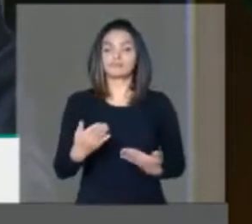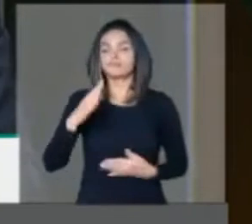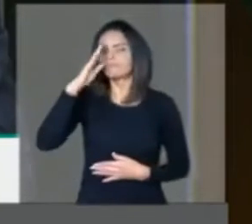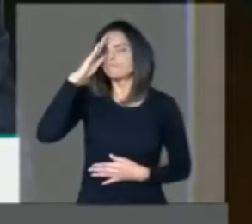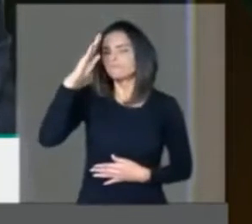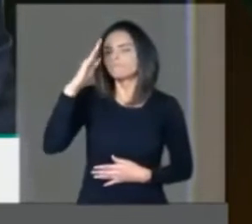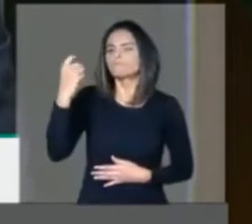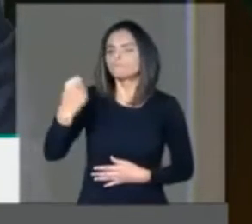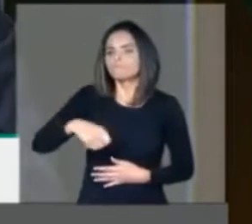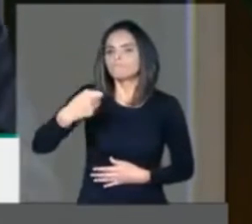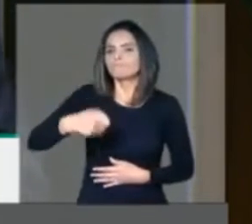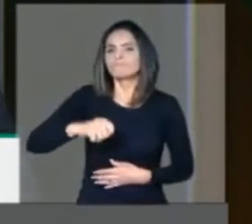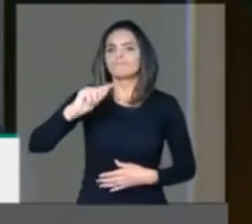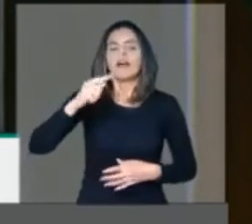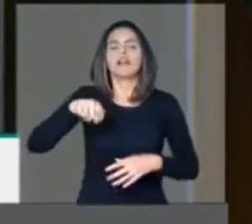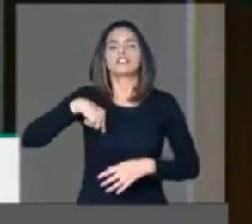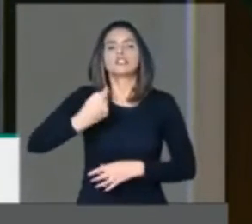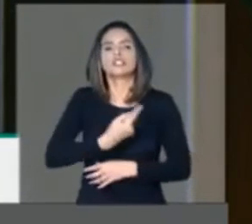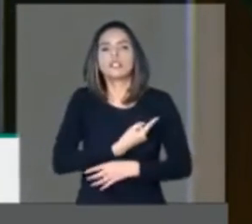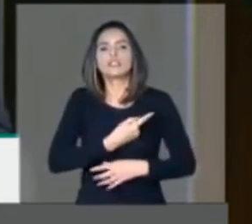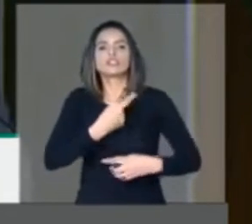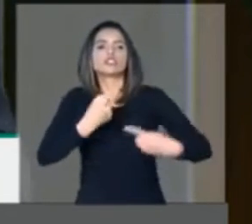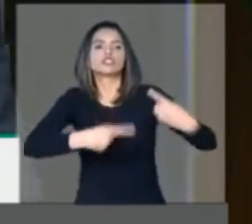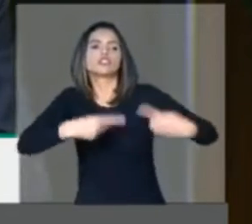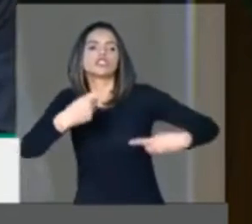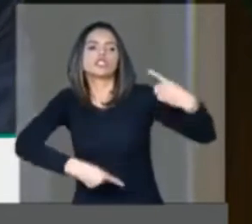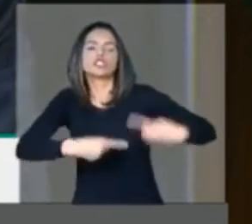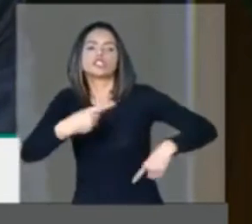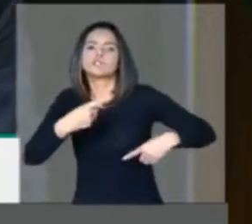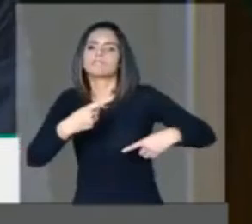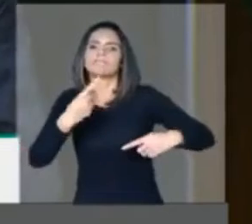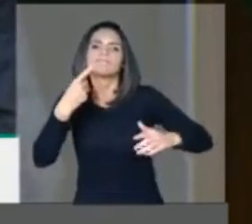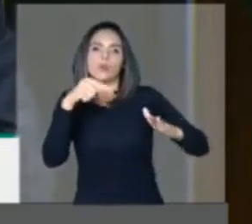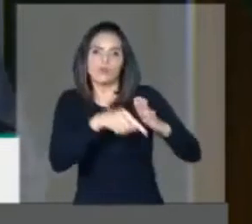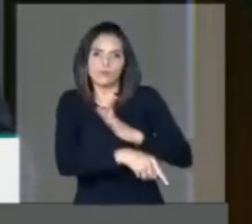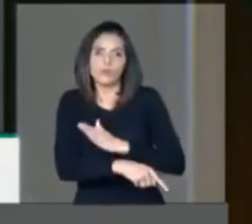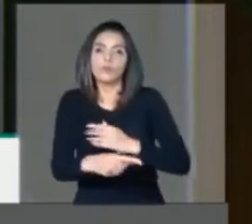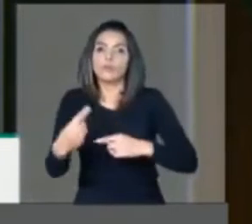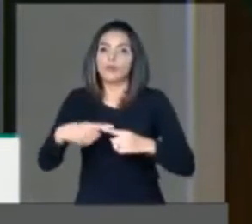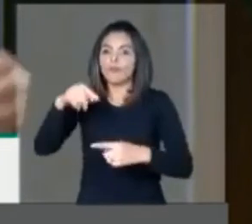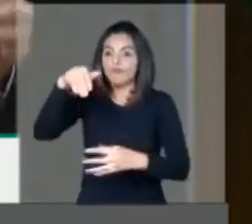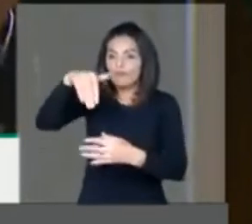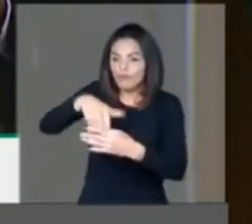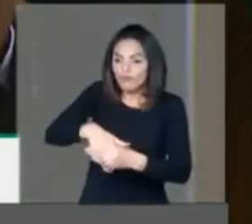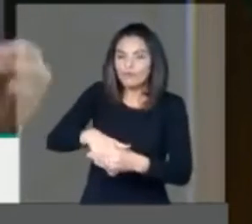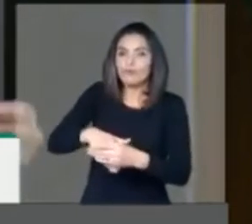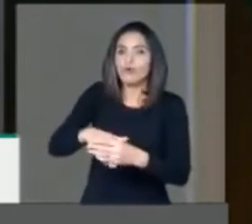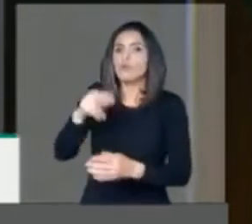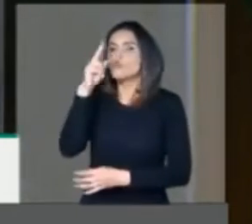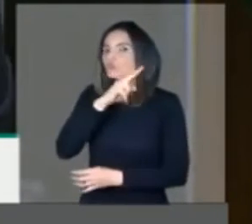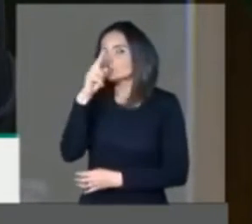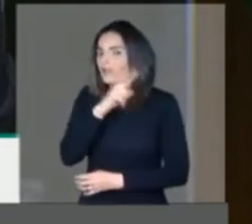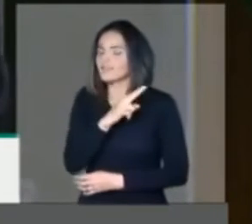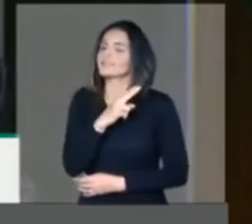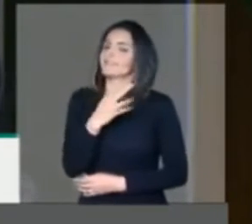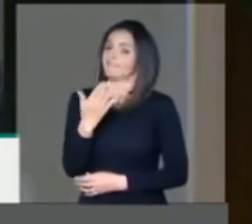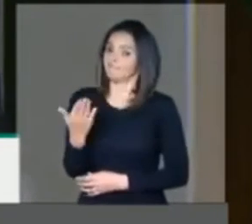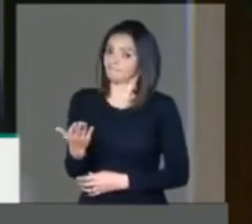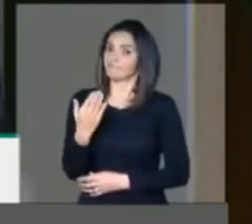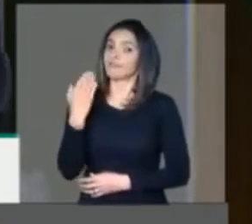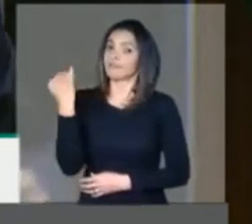que a gente aprofunde a discussão. Votar contra a urgência é importantíssimo.